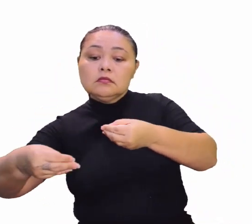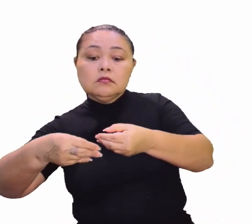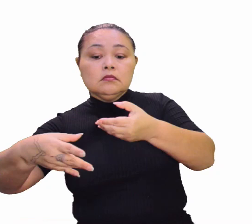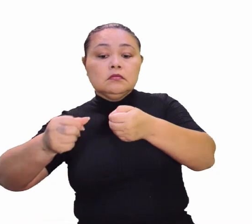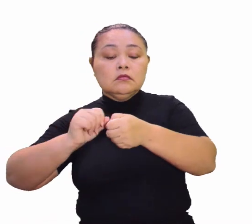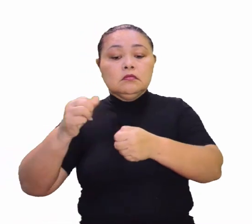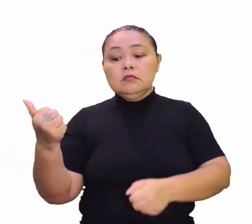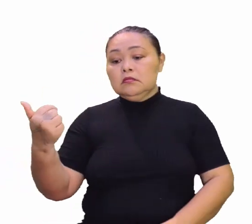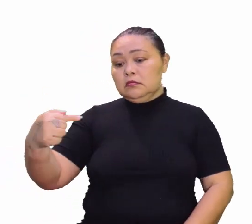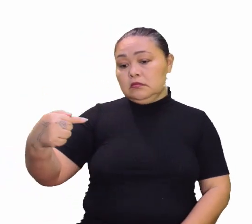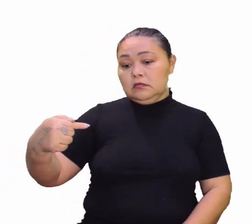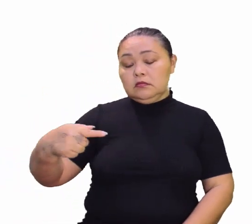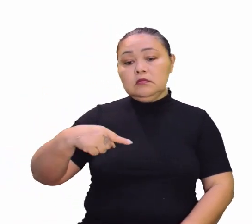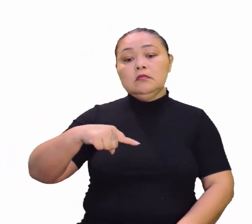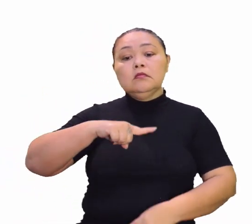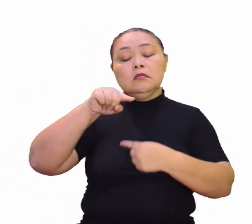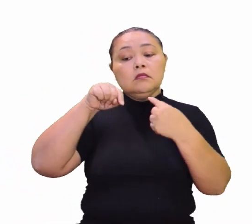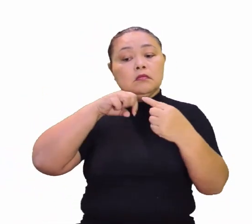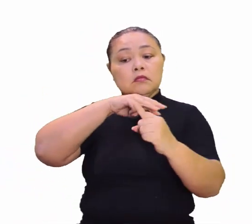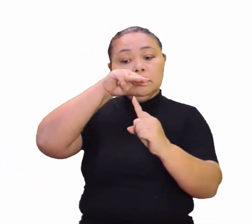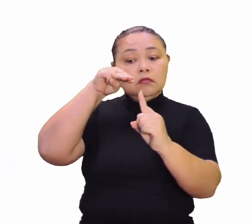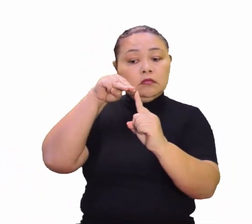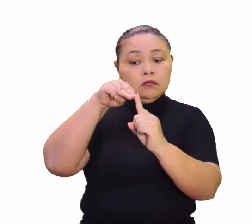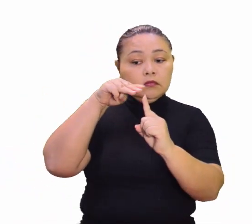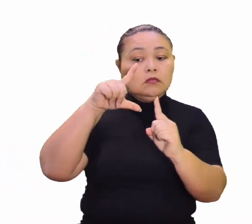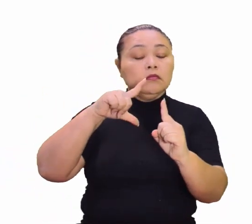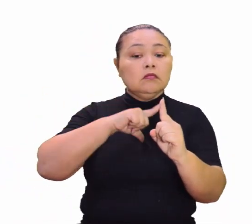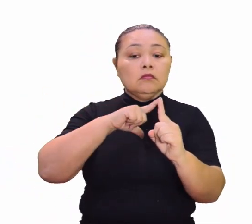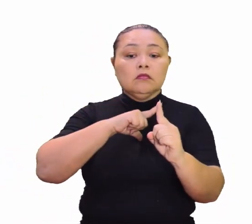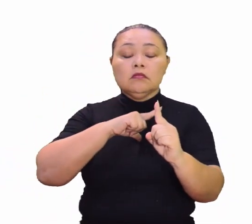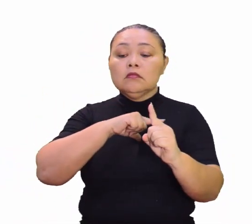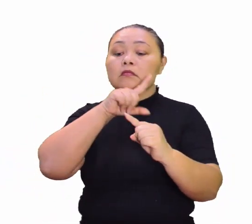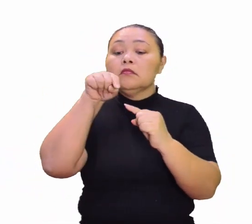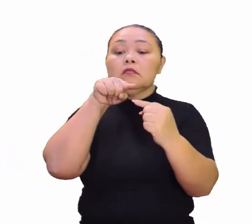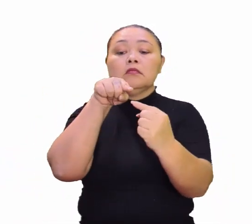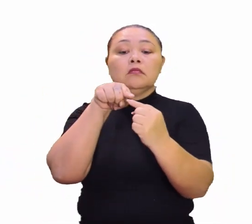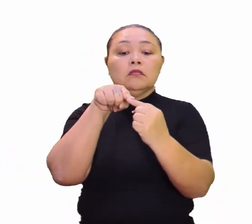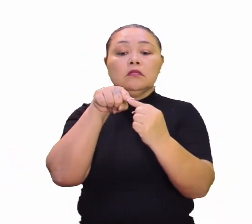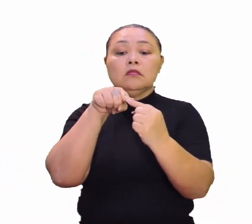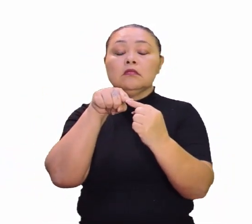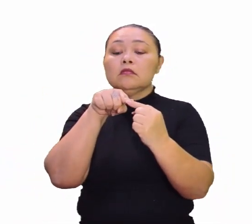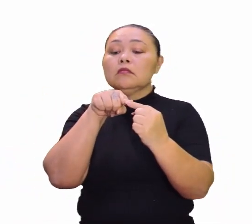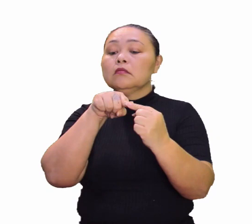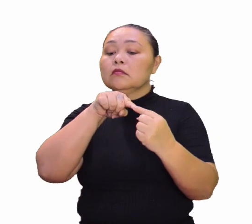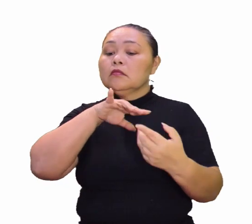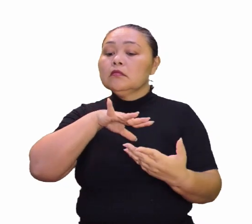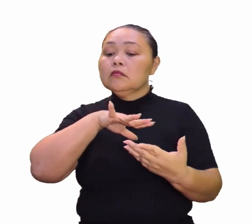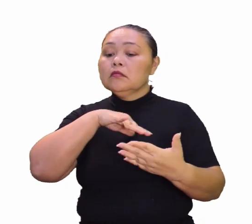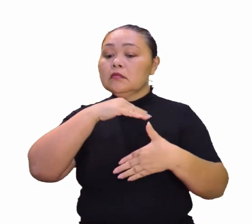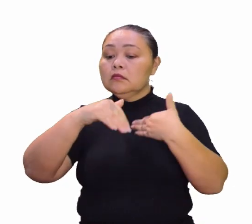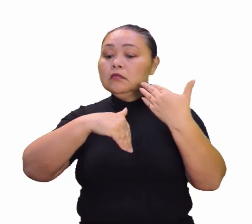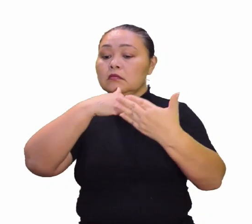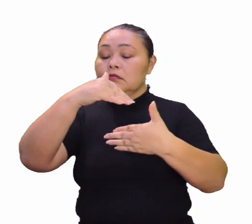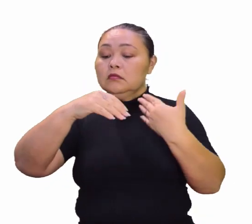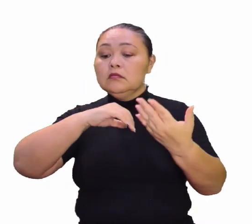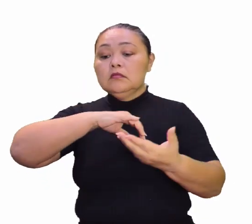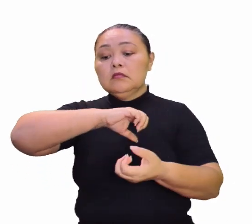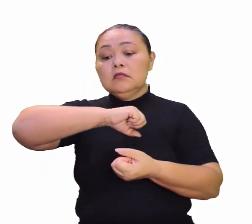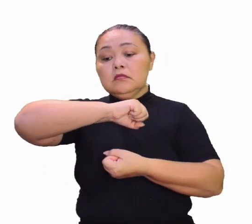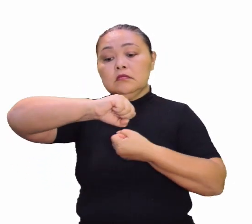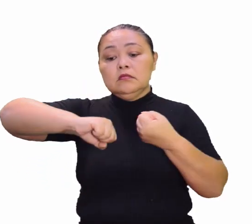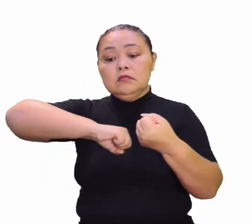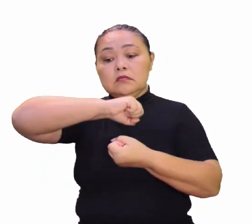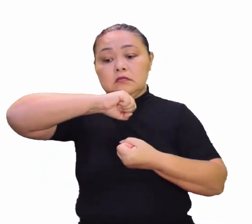Então, são dezessete metas que visam que objetivos globais para o